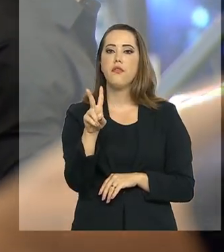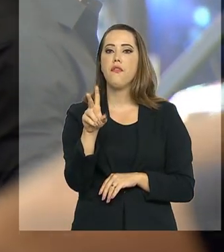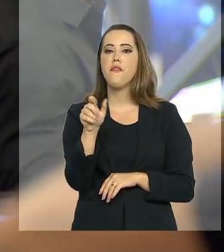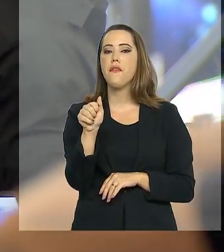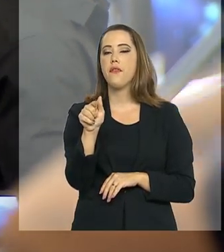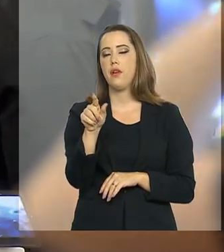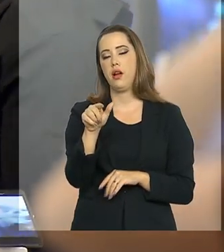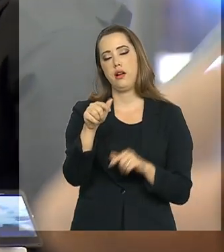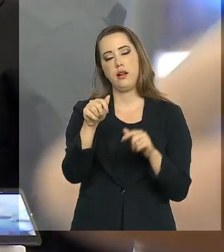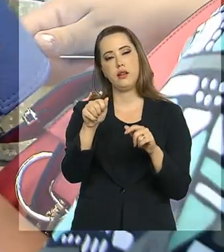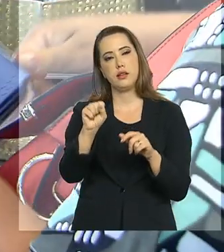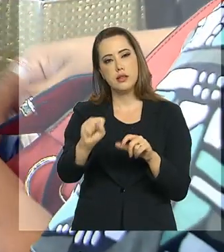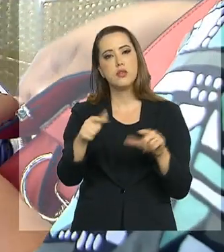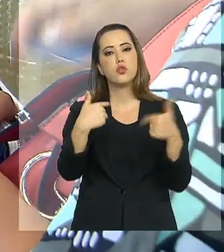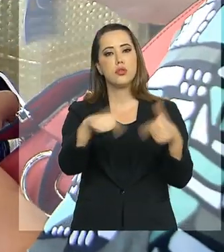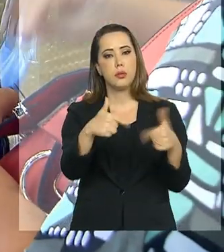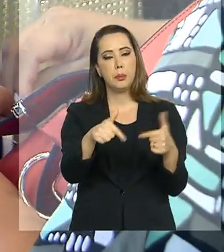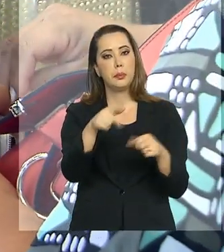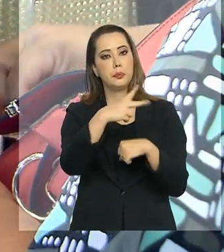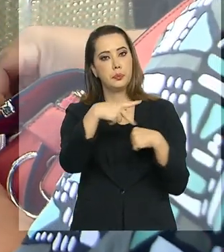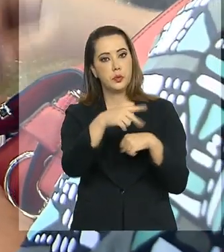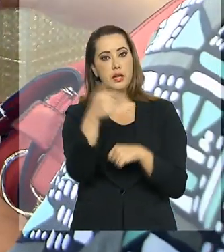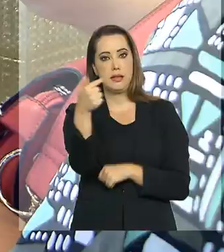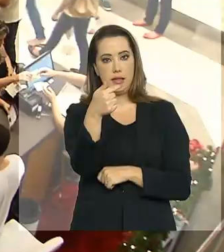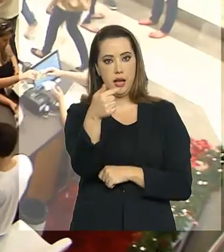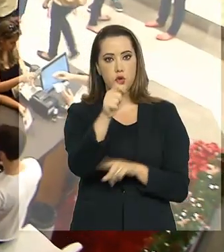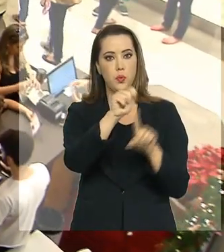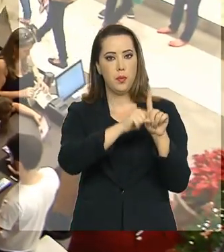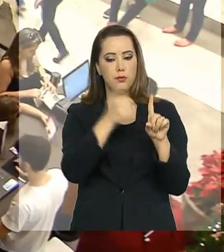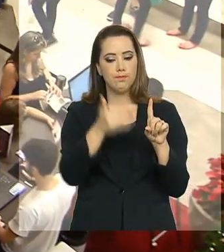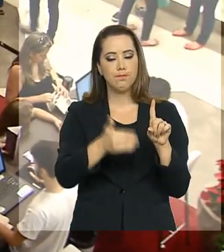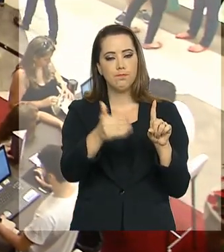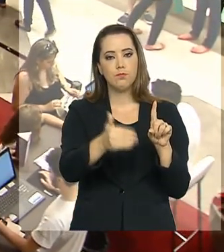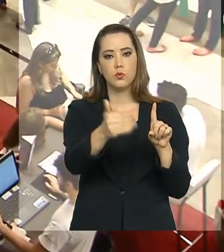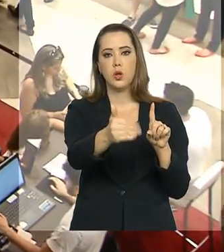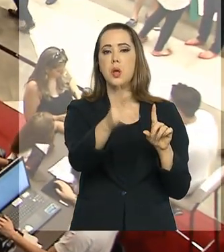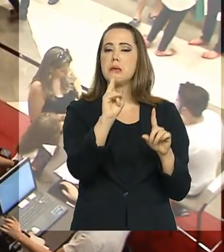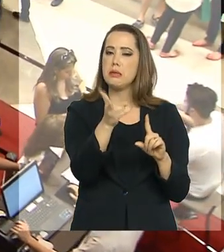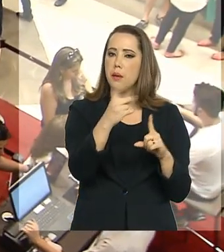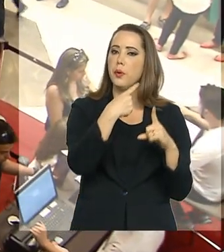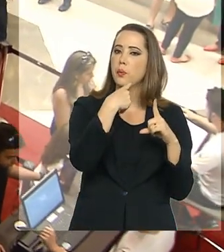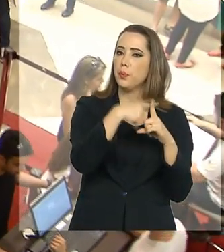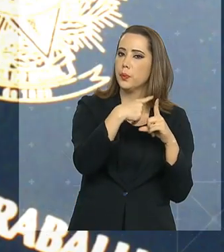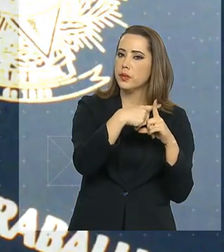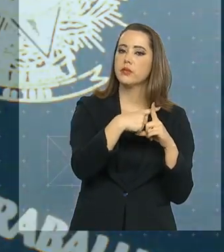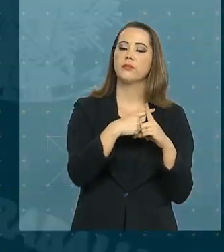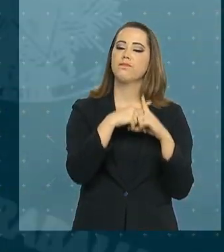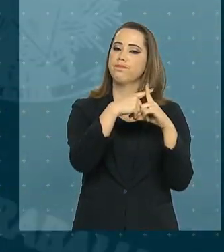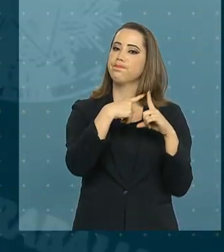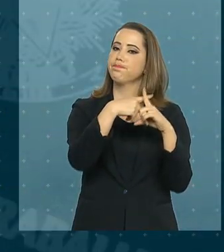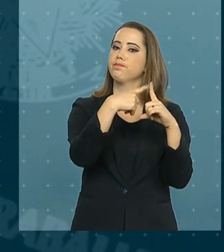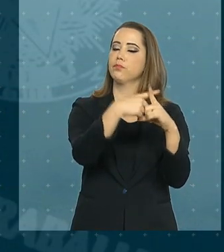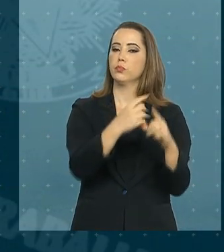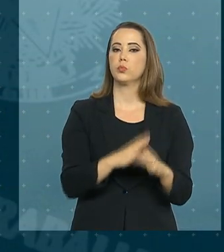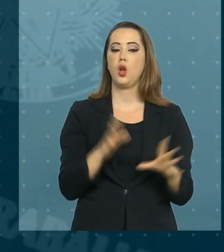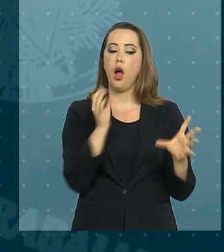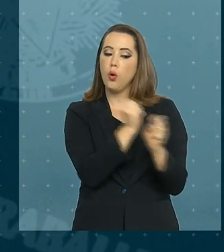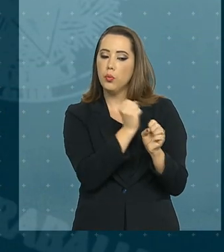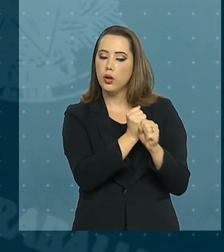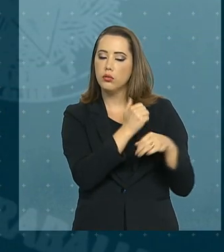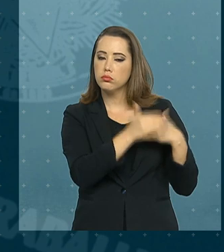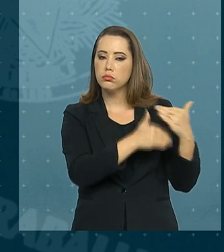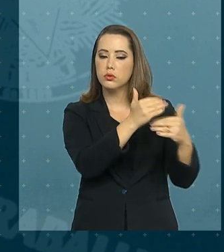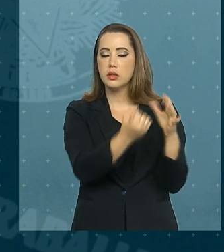com carteira assinada no país. Foi o sétimo mês consecutivo de saldo positivo na geração de empregos. No acumulado do ano,